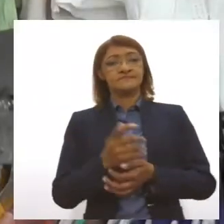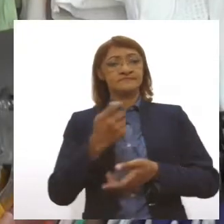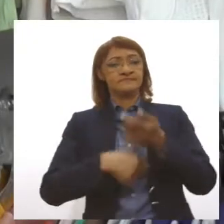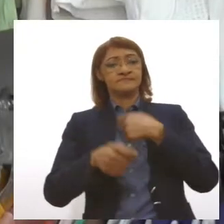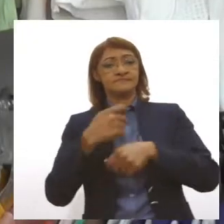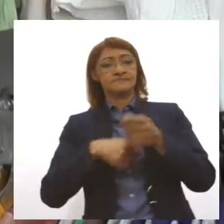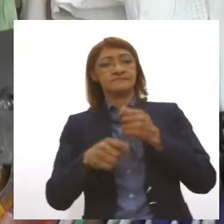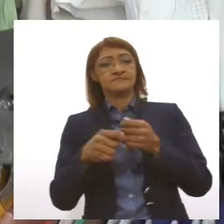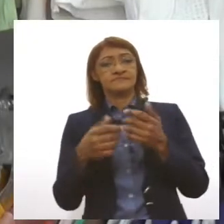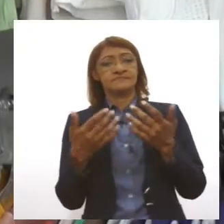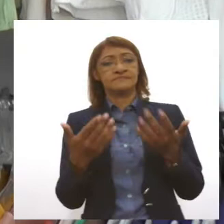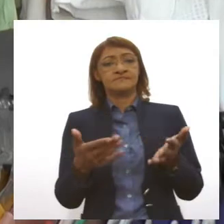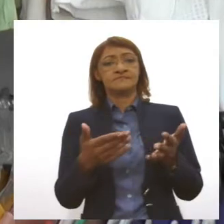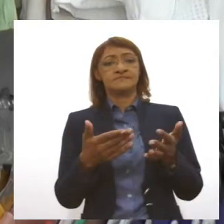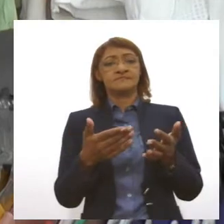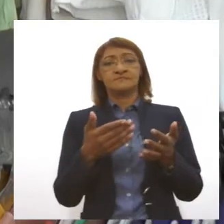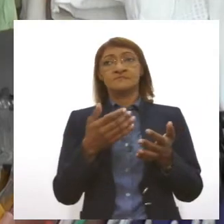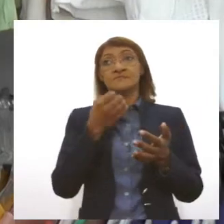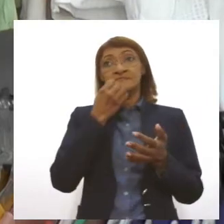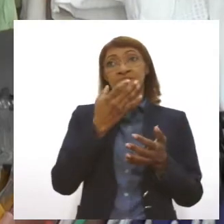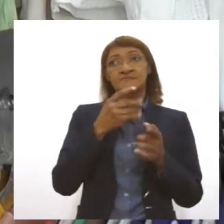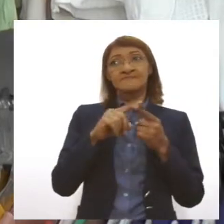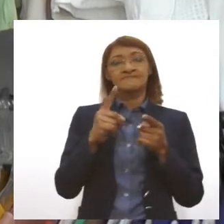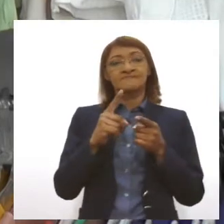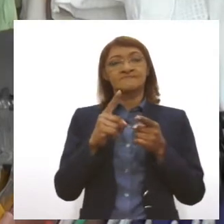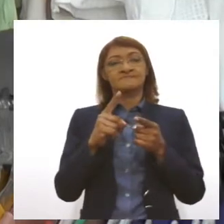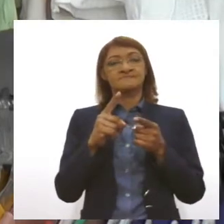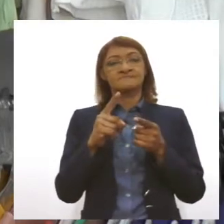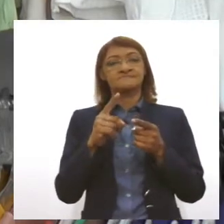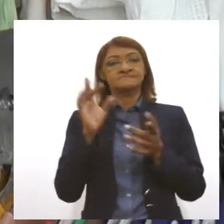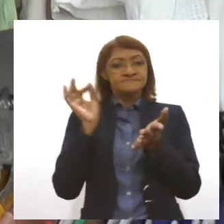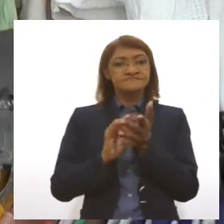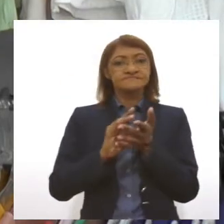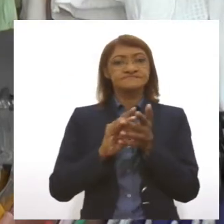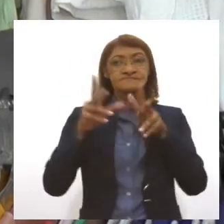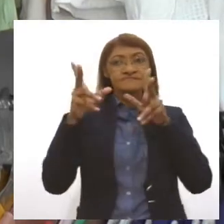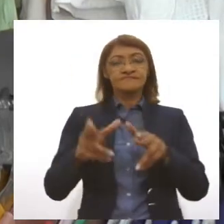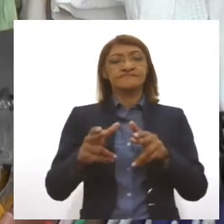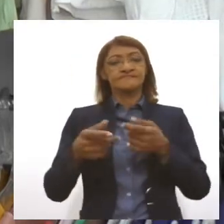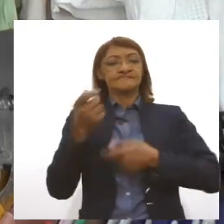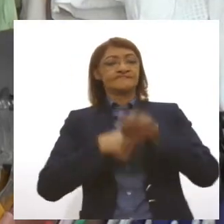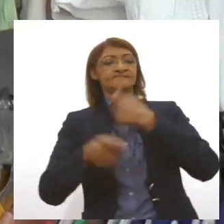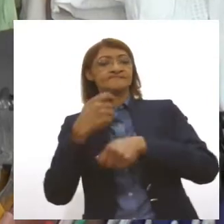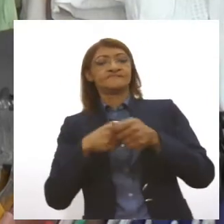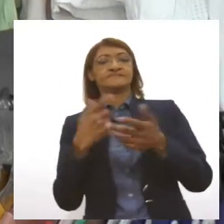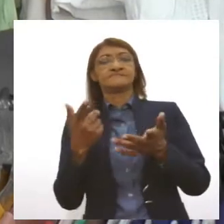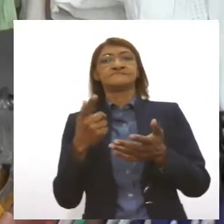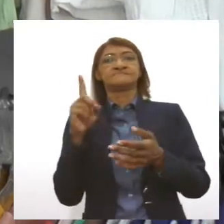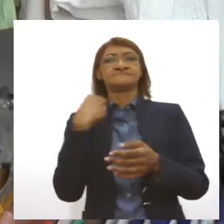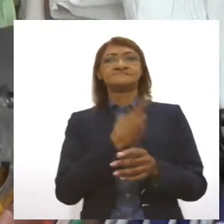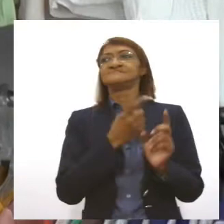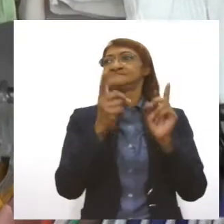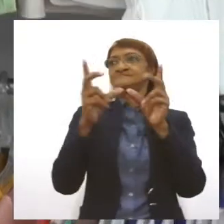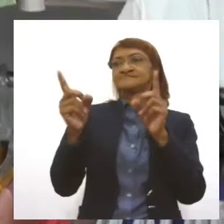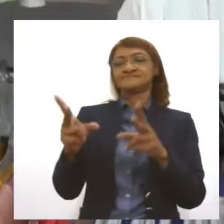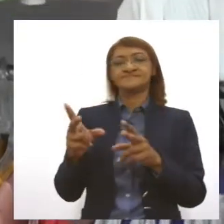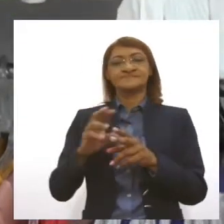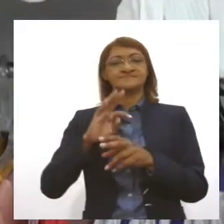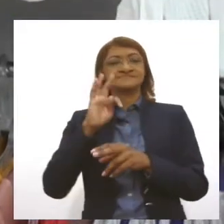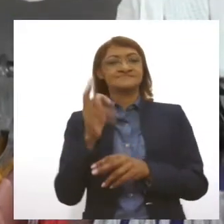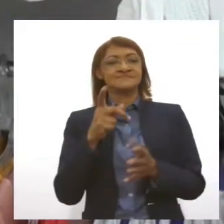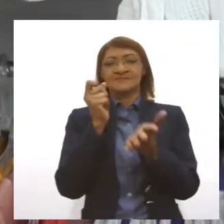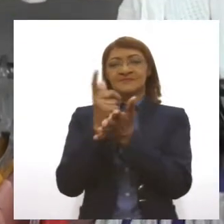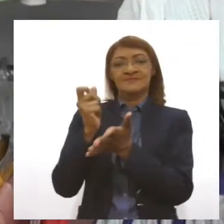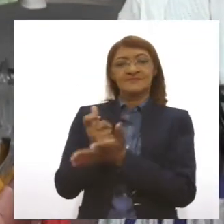levantada, né? Mas não chega a necessidade de um comércio, sabe? De um comércio antes, vender o que espera, comprar. A gente